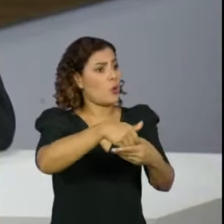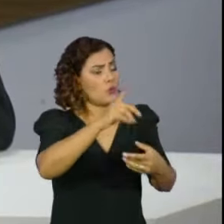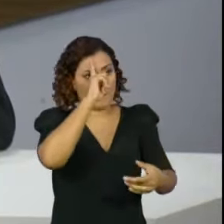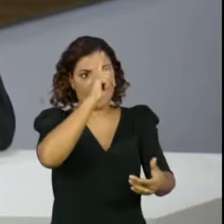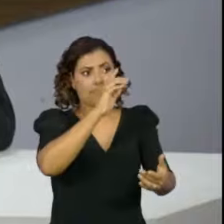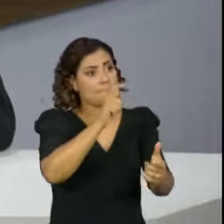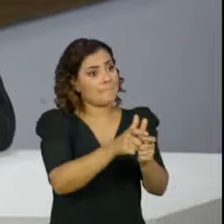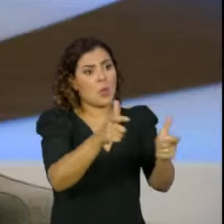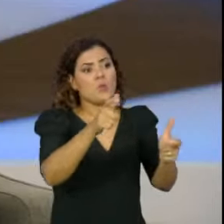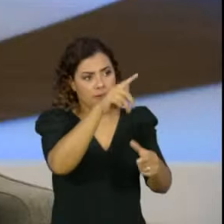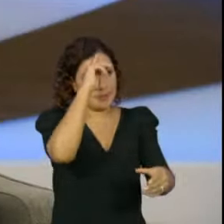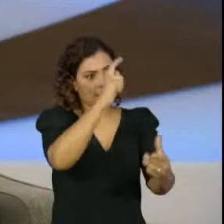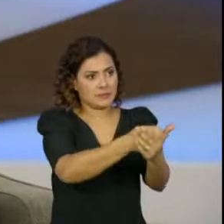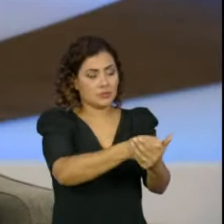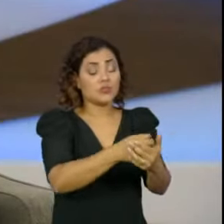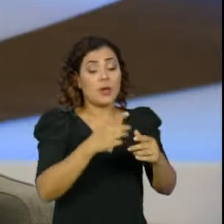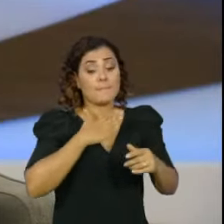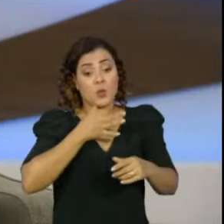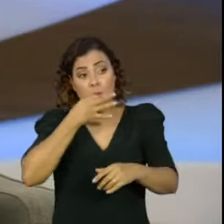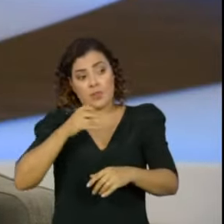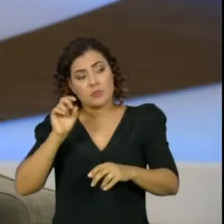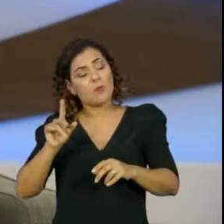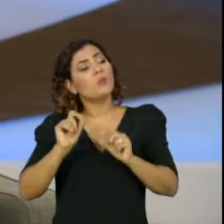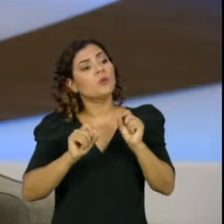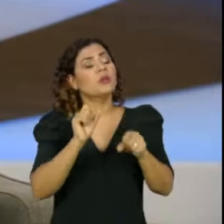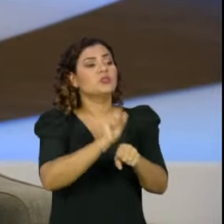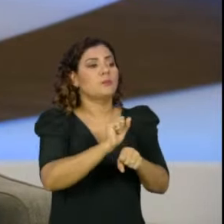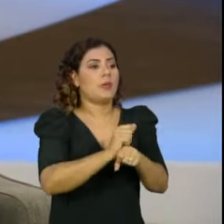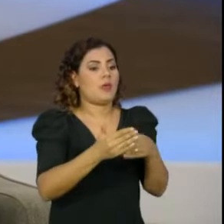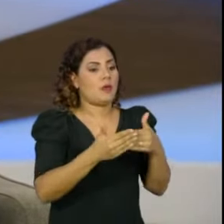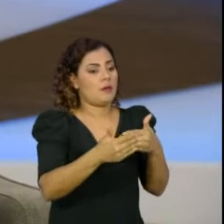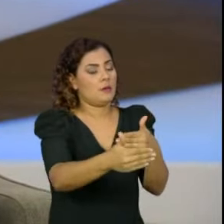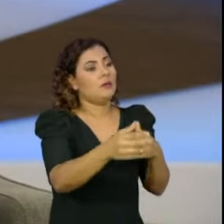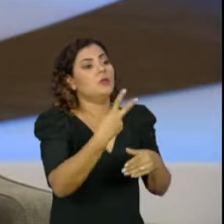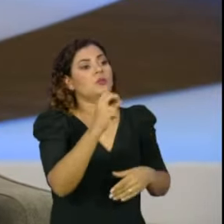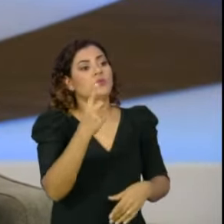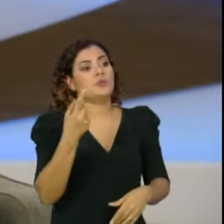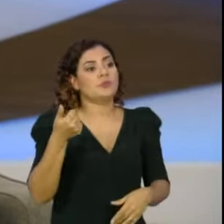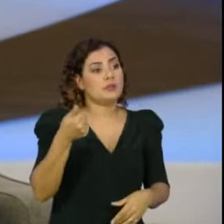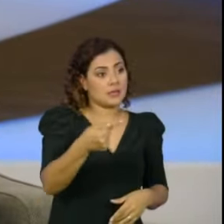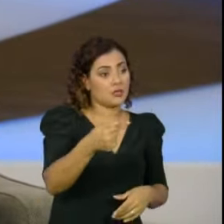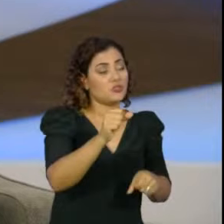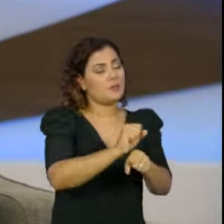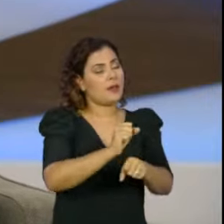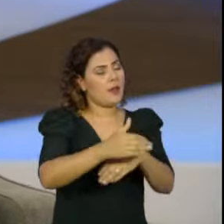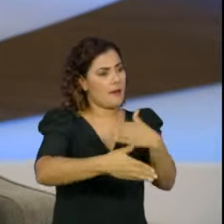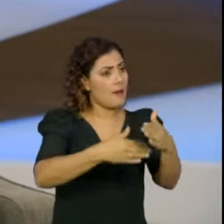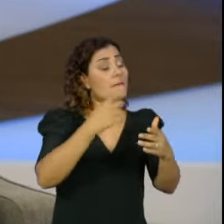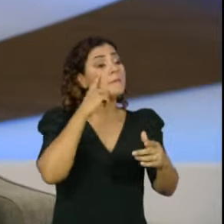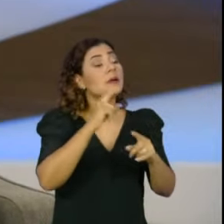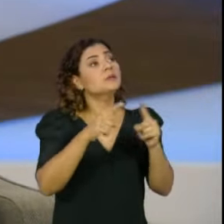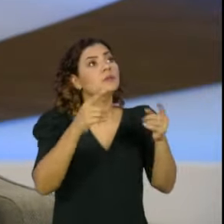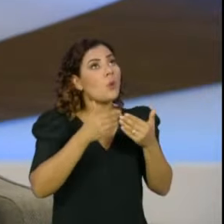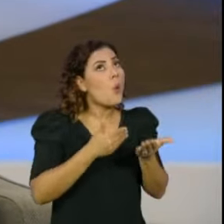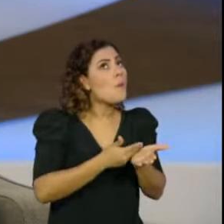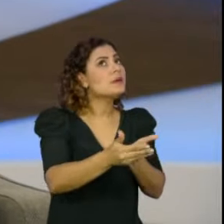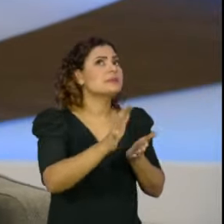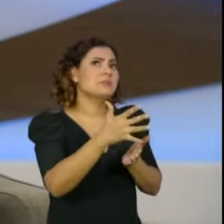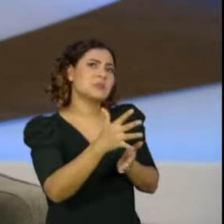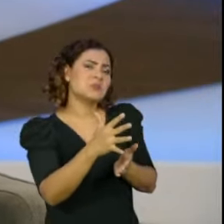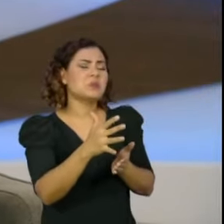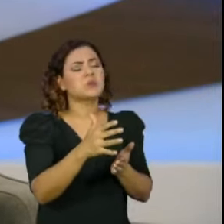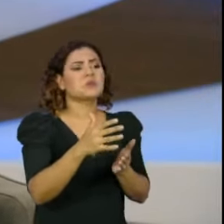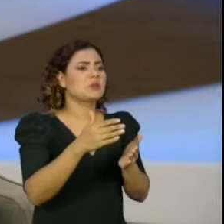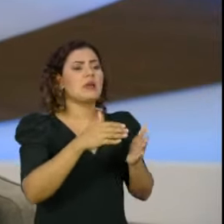uma opinião que nós precisávamos esperar decantar a opção que nós fizemos em 2017 e identificarmos, a partir da cláusula de desempenho, a cláusula de